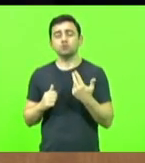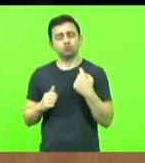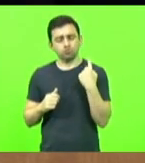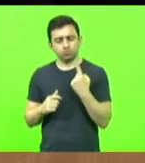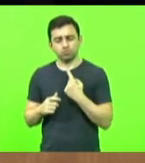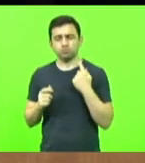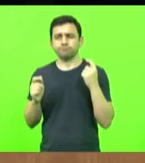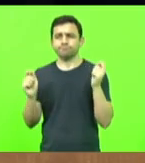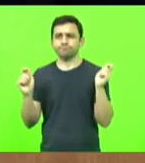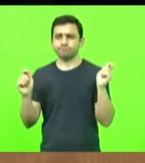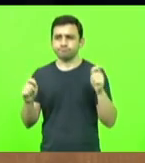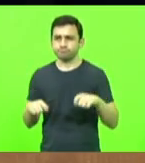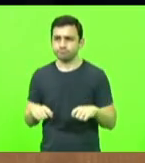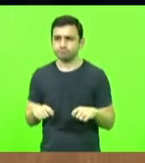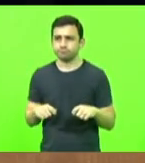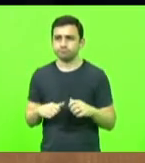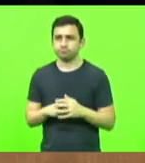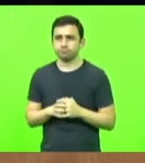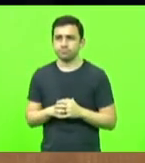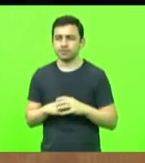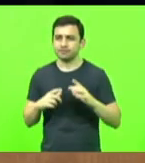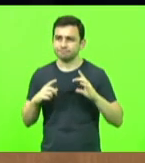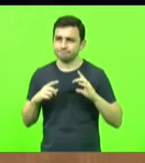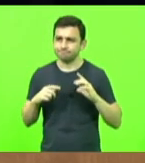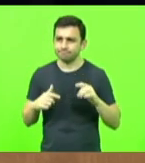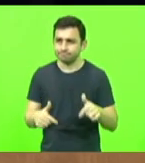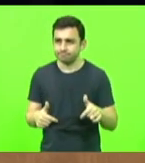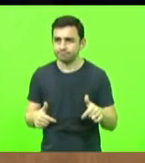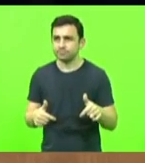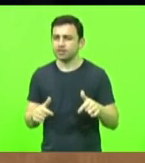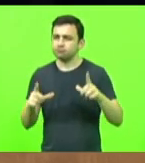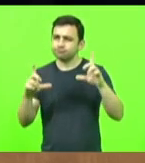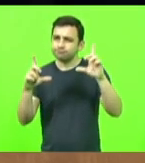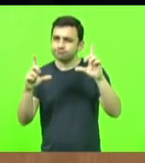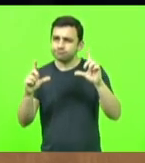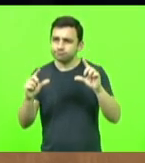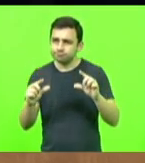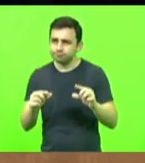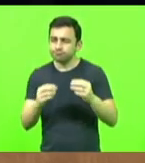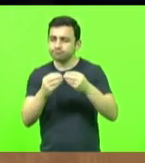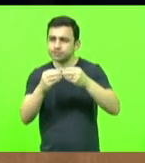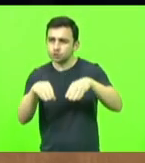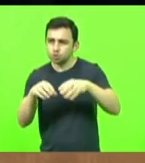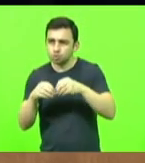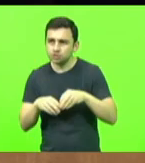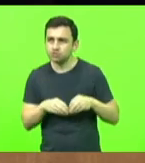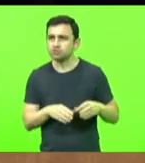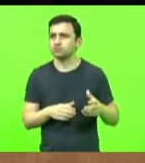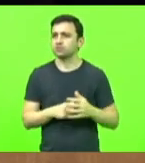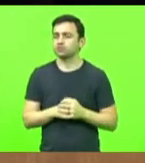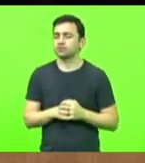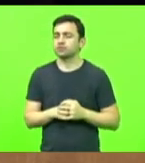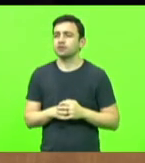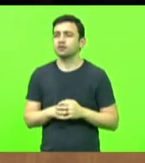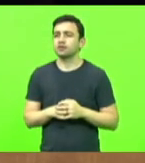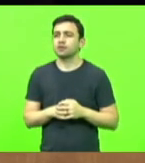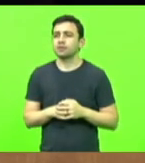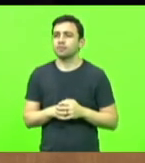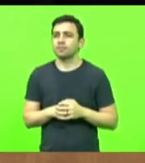de agir e reduzir seus prejuízos. E até mesmo